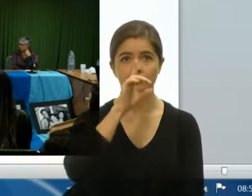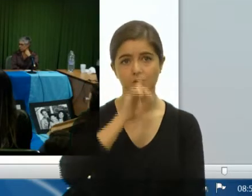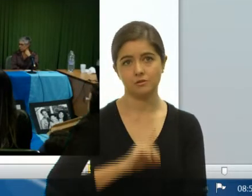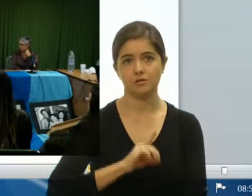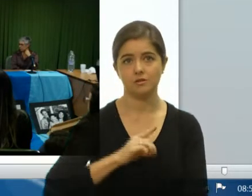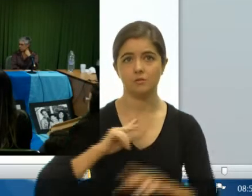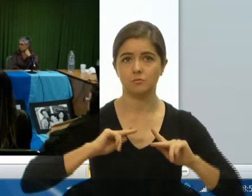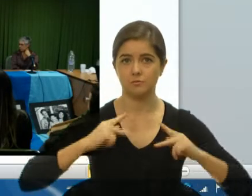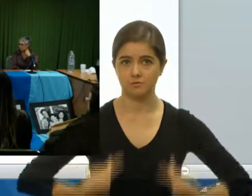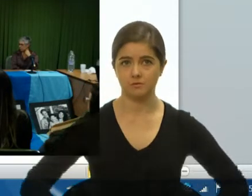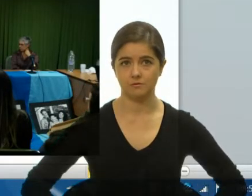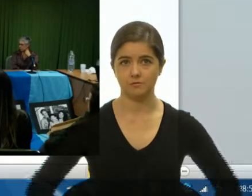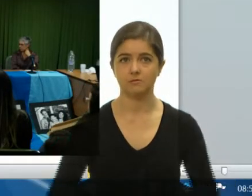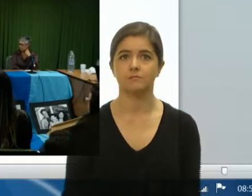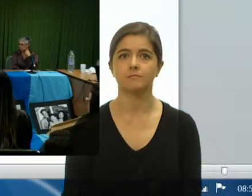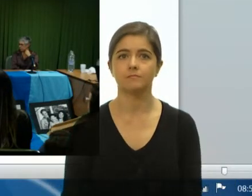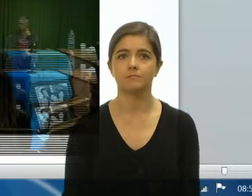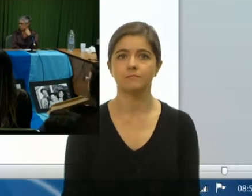época.